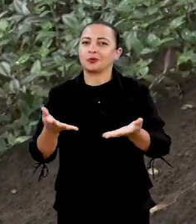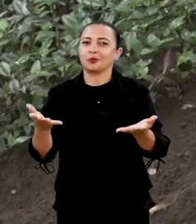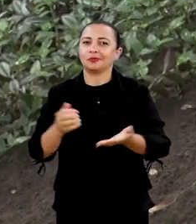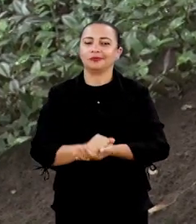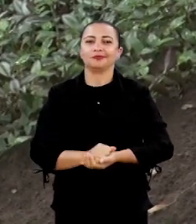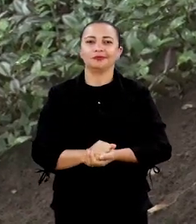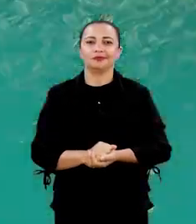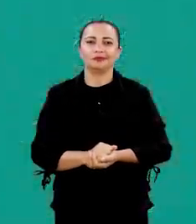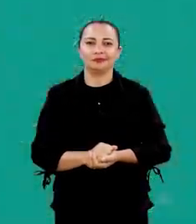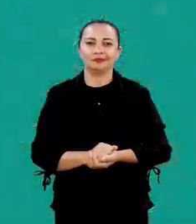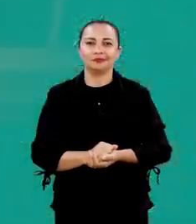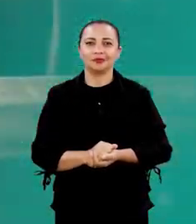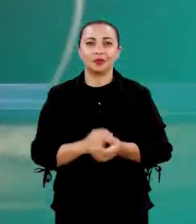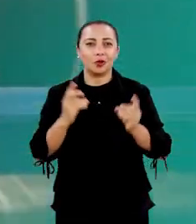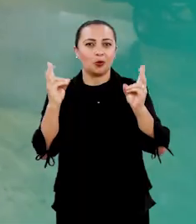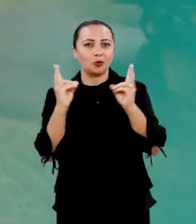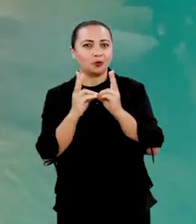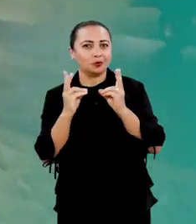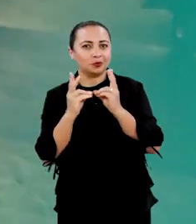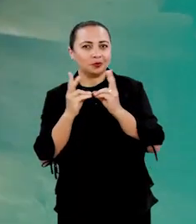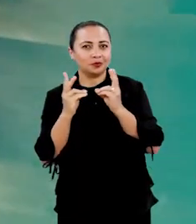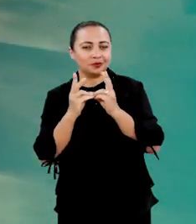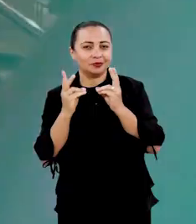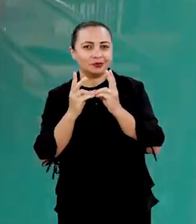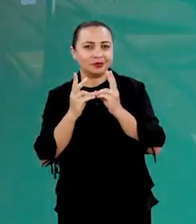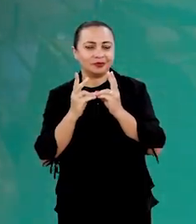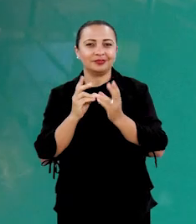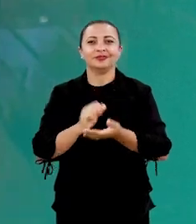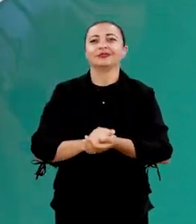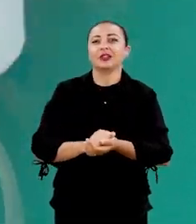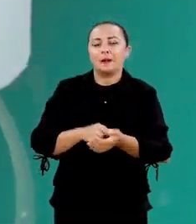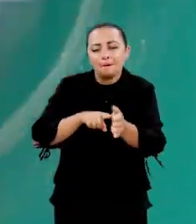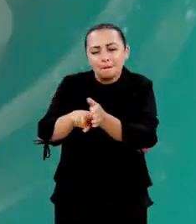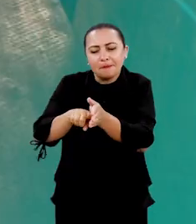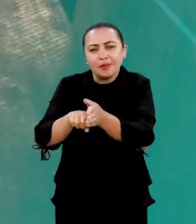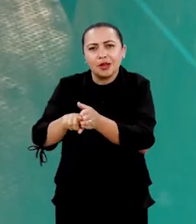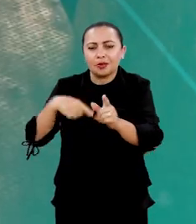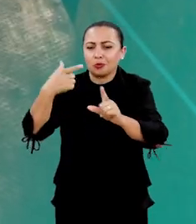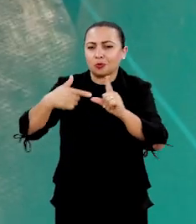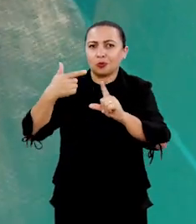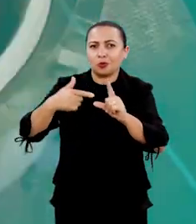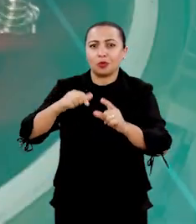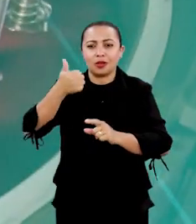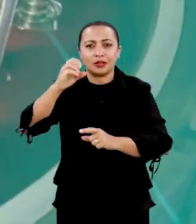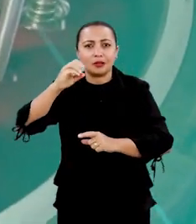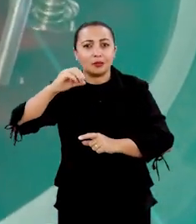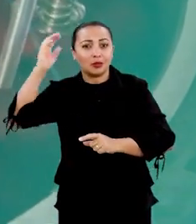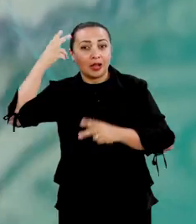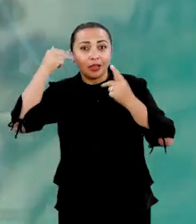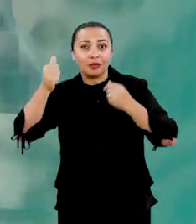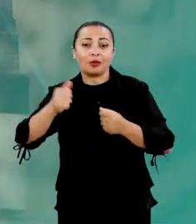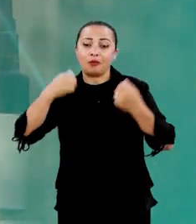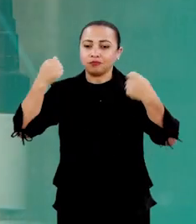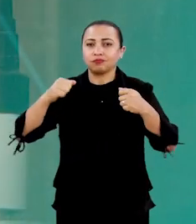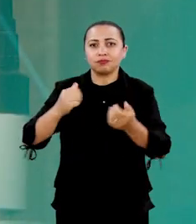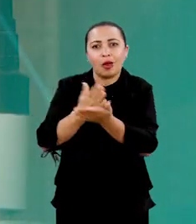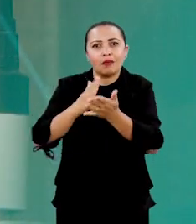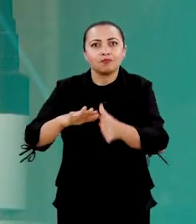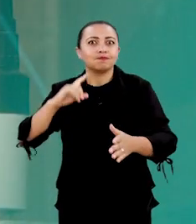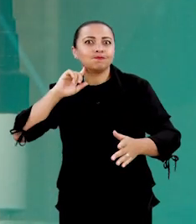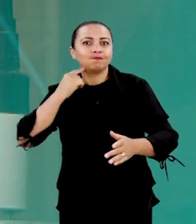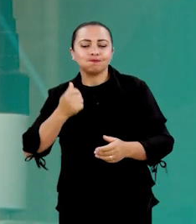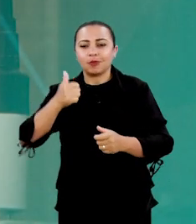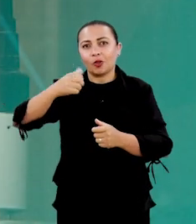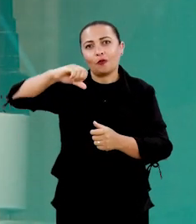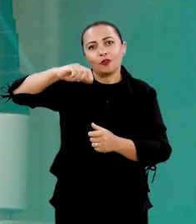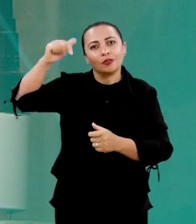que vamos conhecer hoje. A Universidade Federal do Rio Grande do Norte pesquisa produto 100% natural, que pode